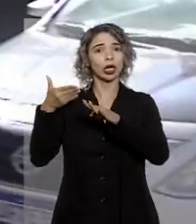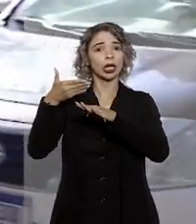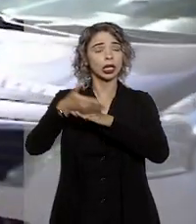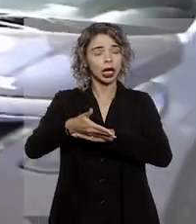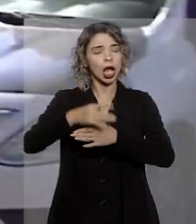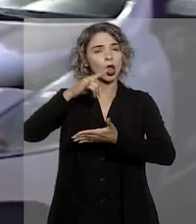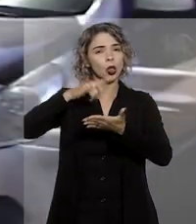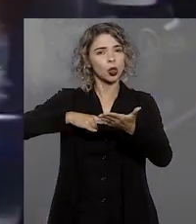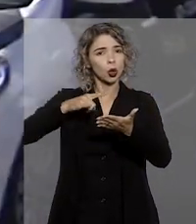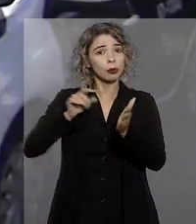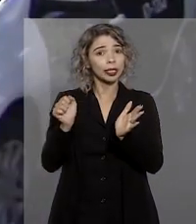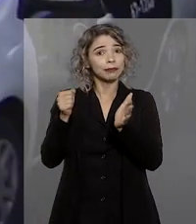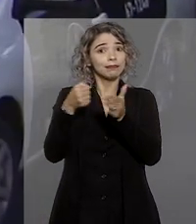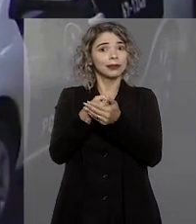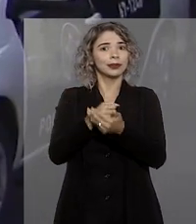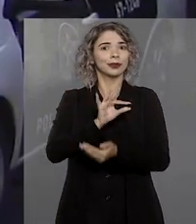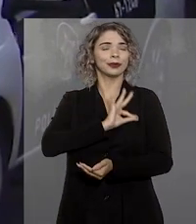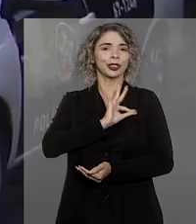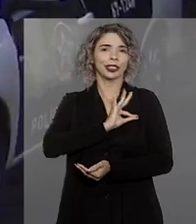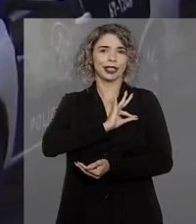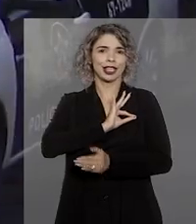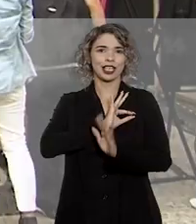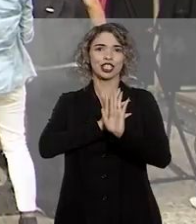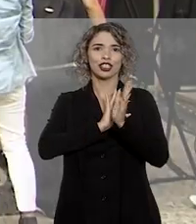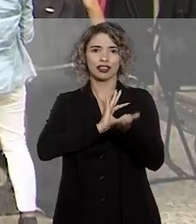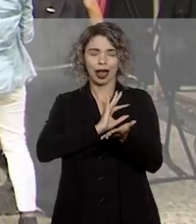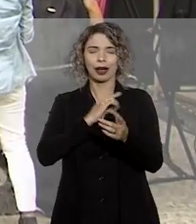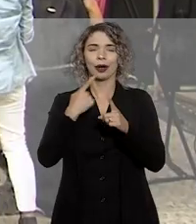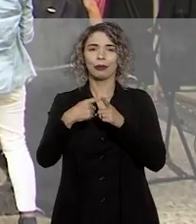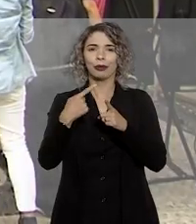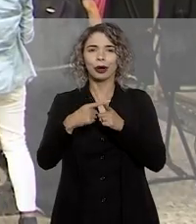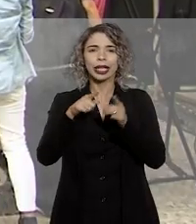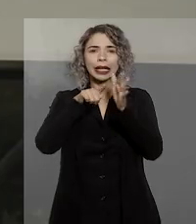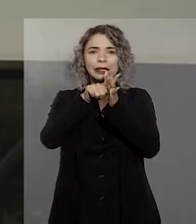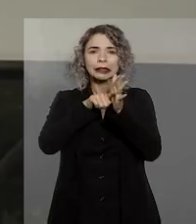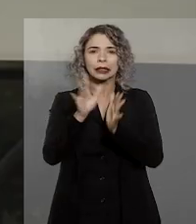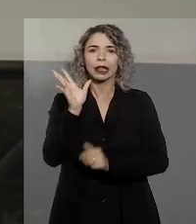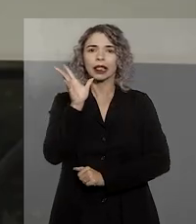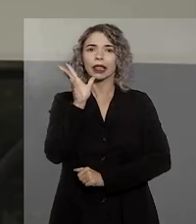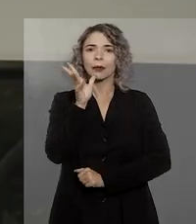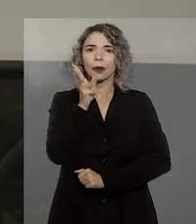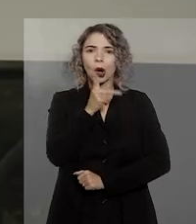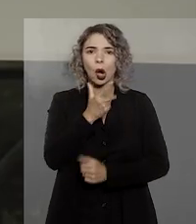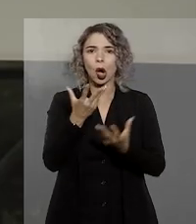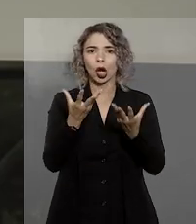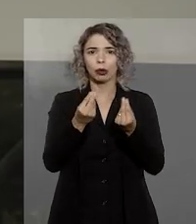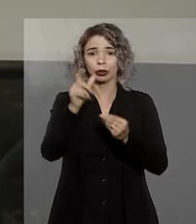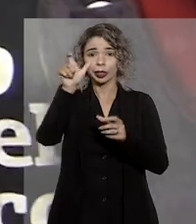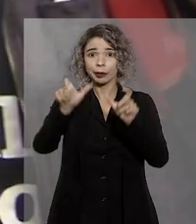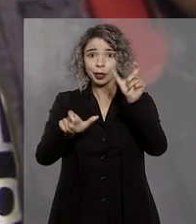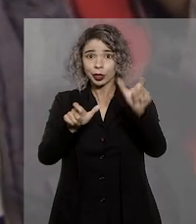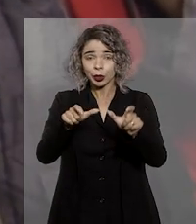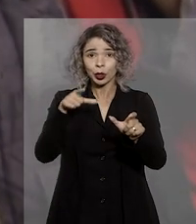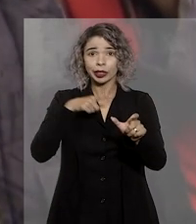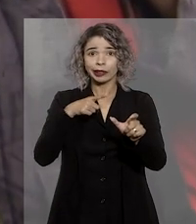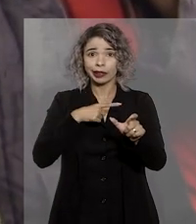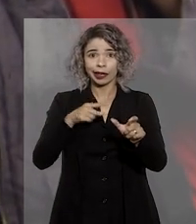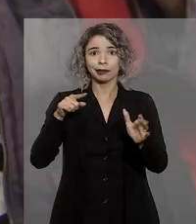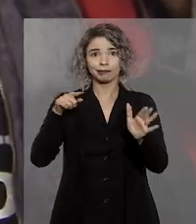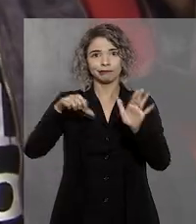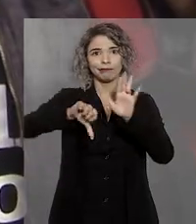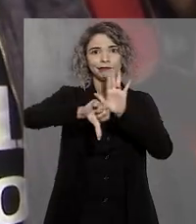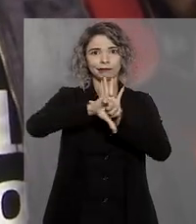para acesso aos autossigilosos do inquérito policial sob alegação de lentidão nas investigações relativas aos autores